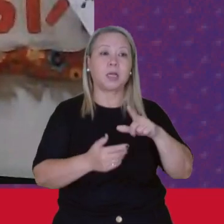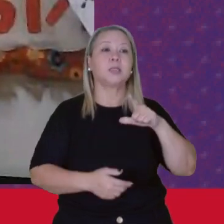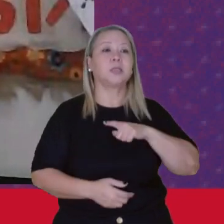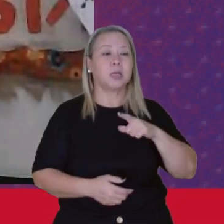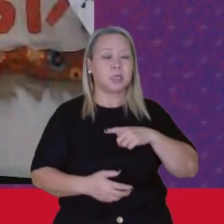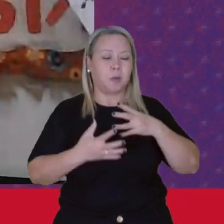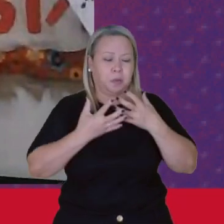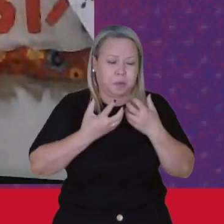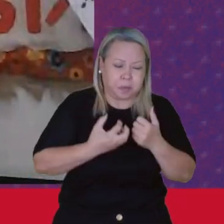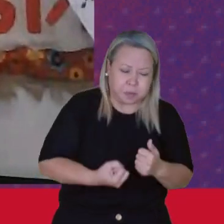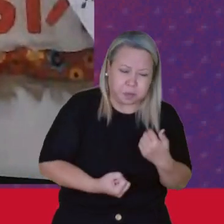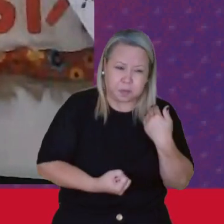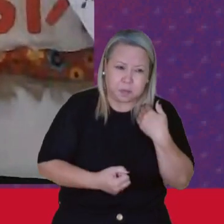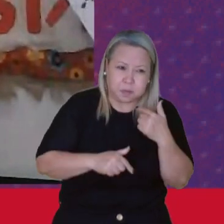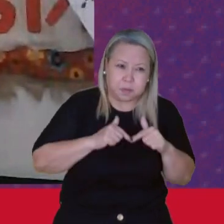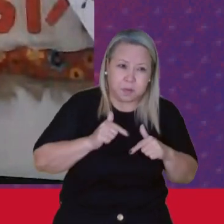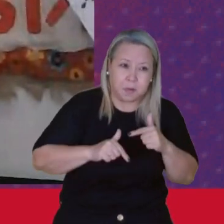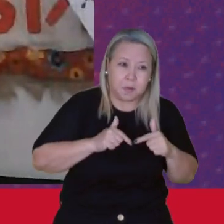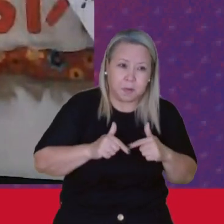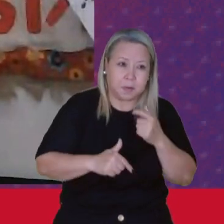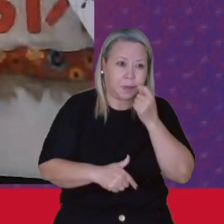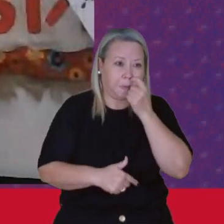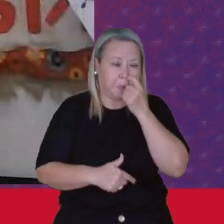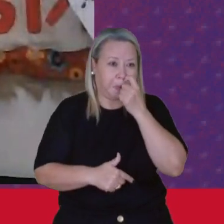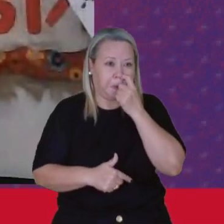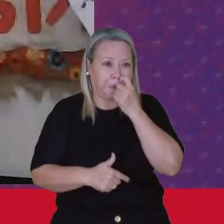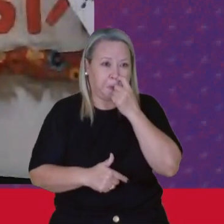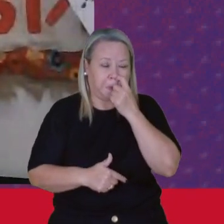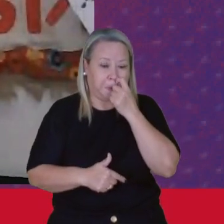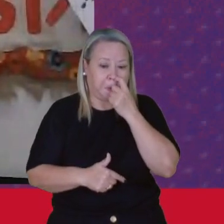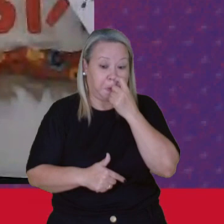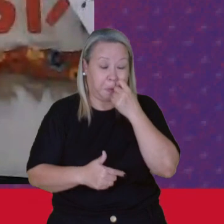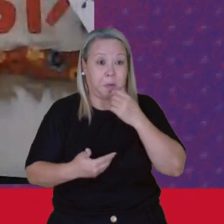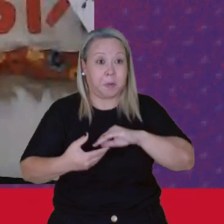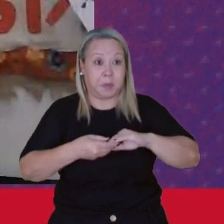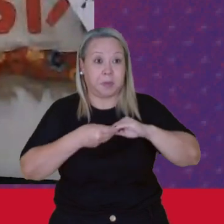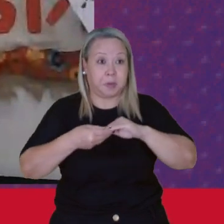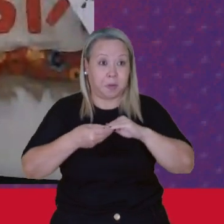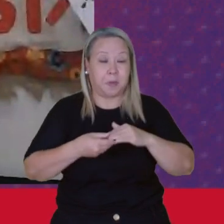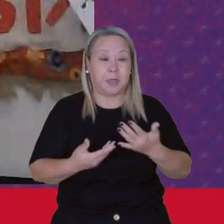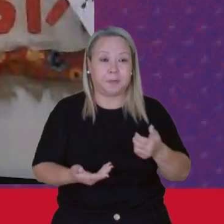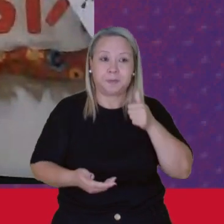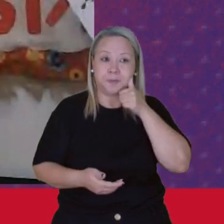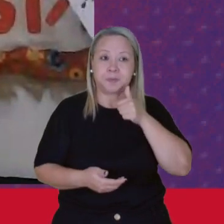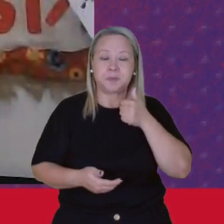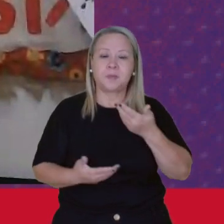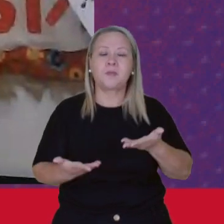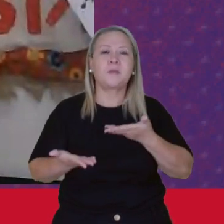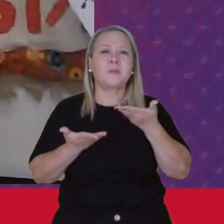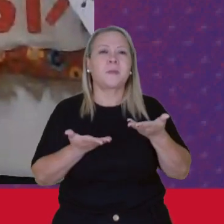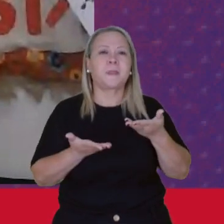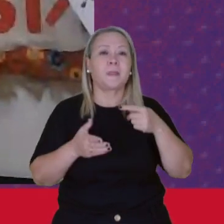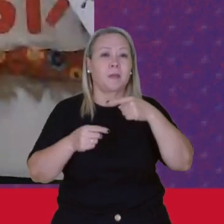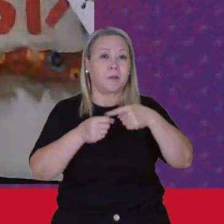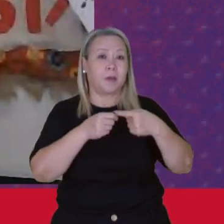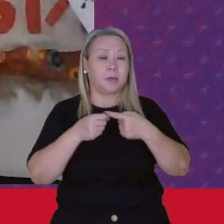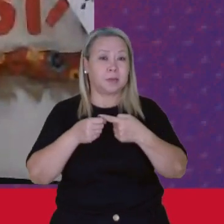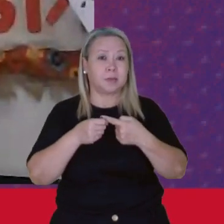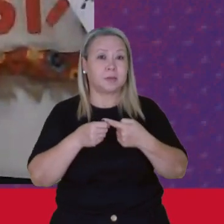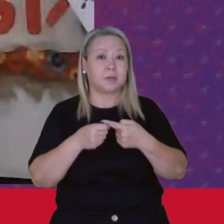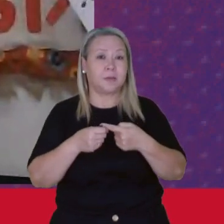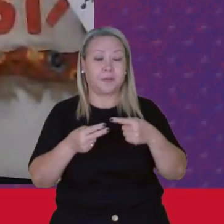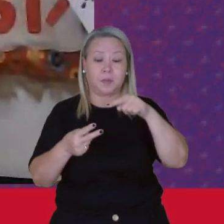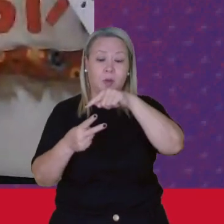uma sobrecarga De trabalho Sobre essas companheiras E isso se dá A gente poderia dizer Em dois